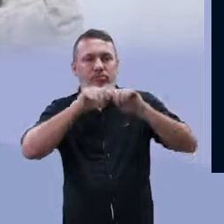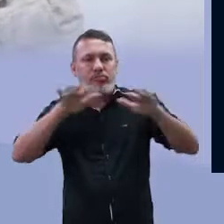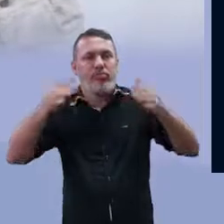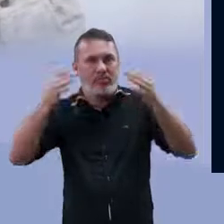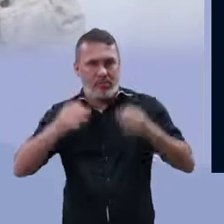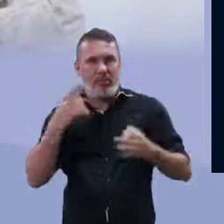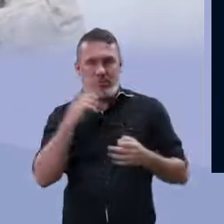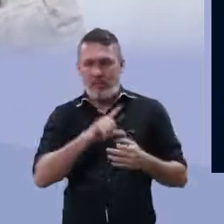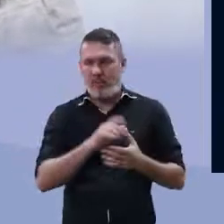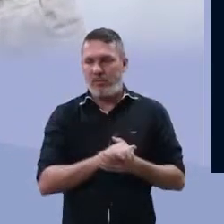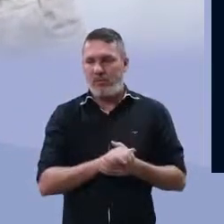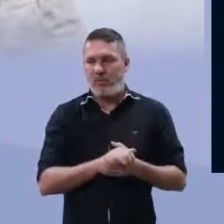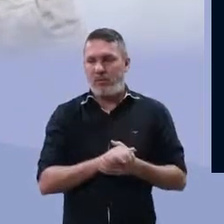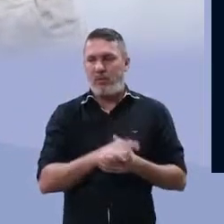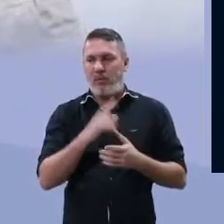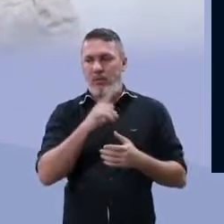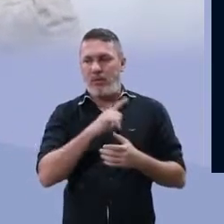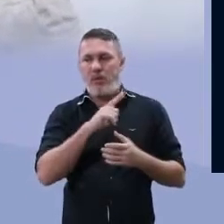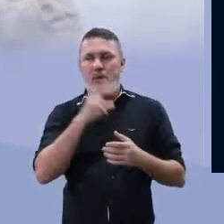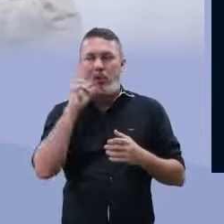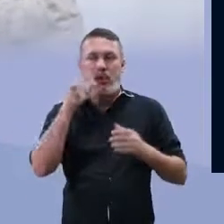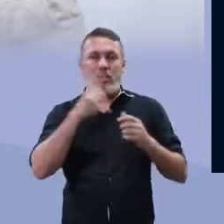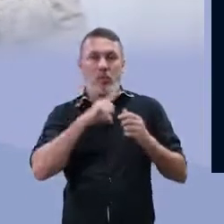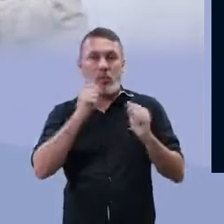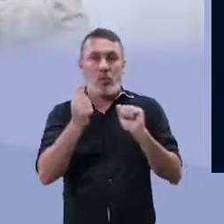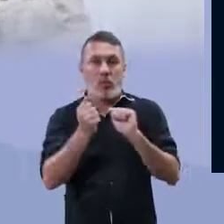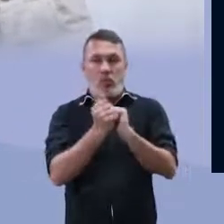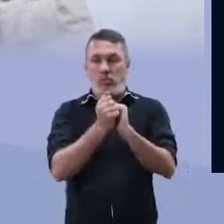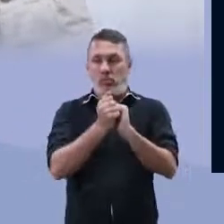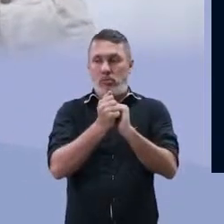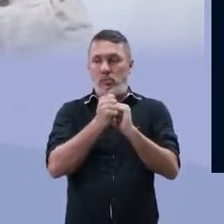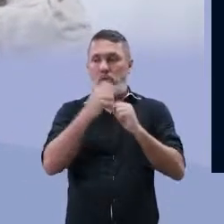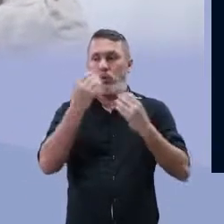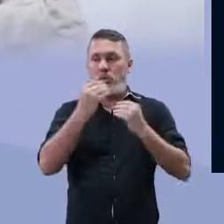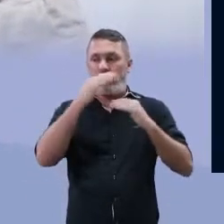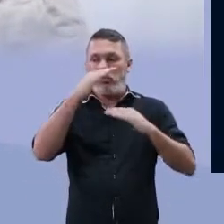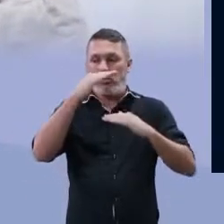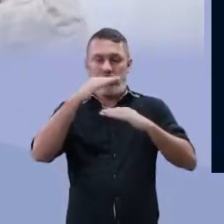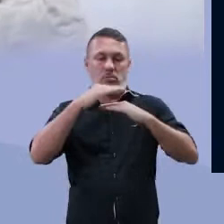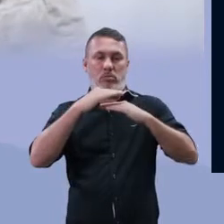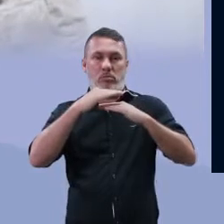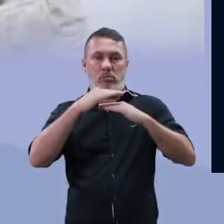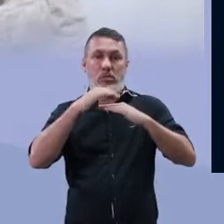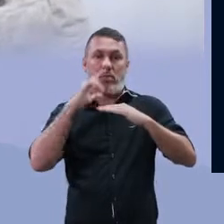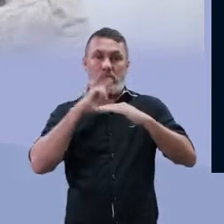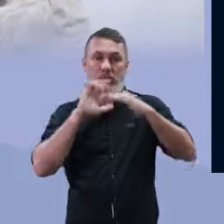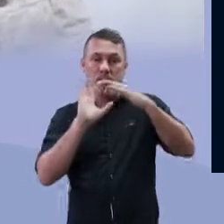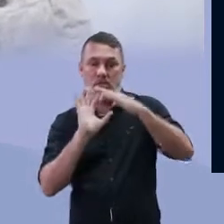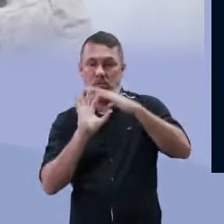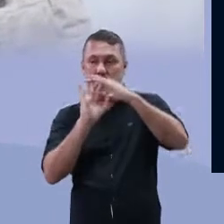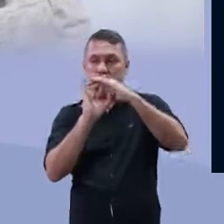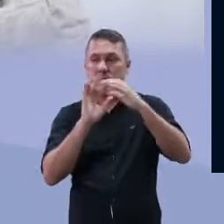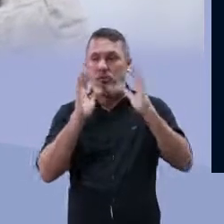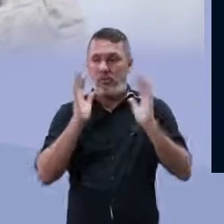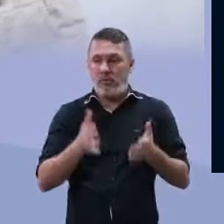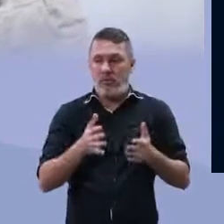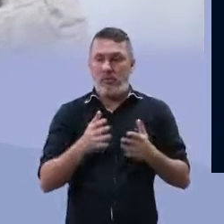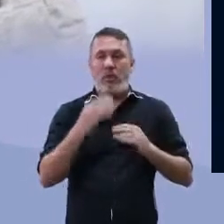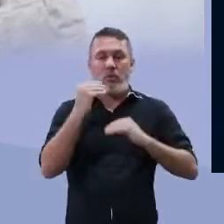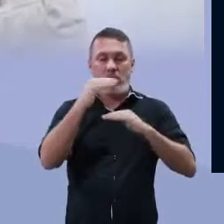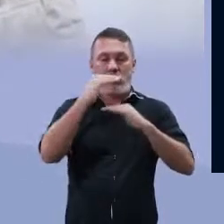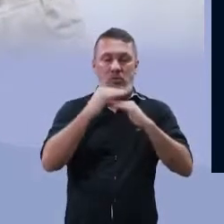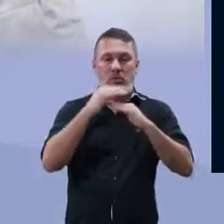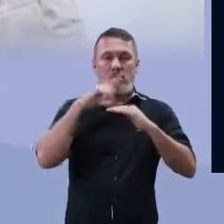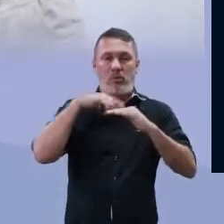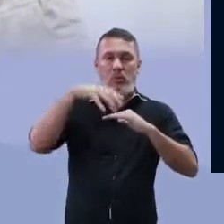fímbrias, ou pile que a gente chama. Então elas unem uma a outra e a partir dessa pontezinha que foi